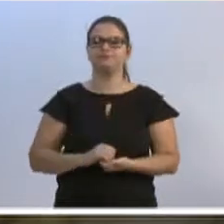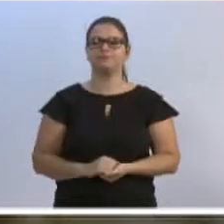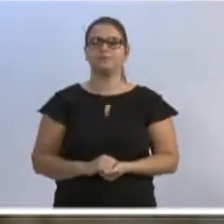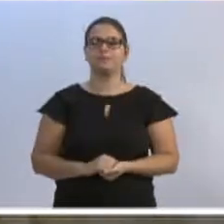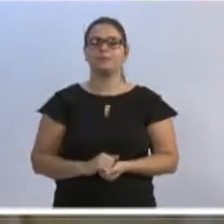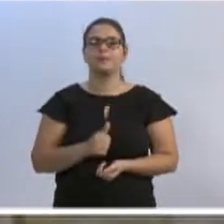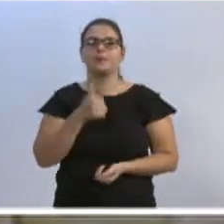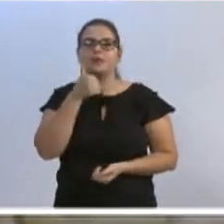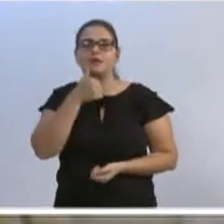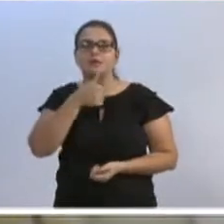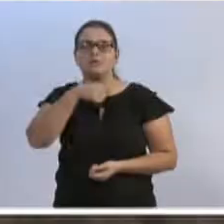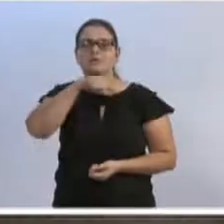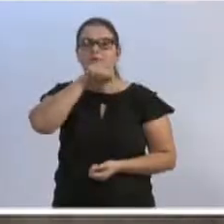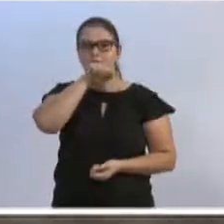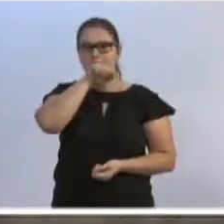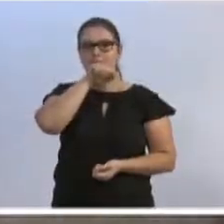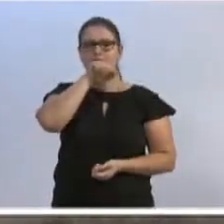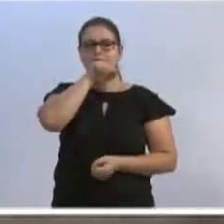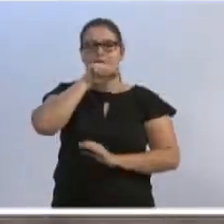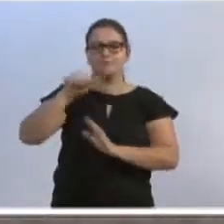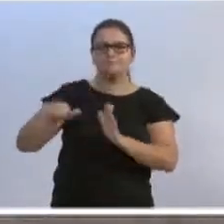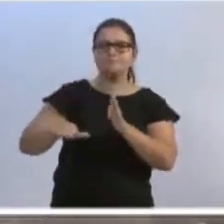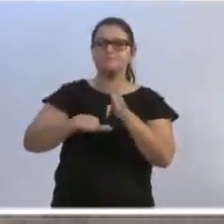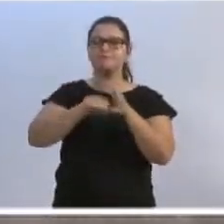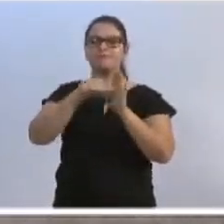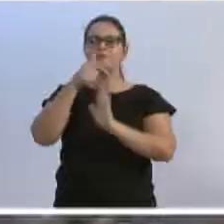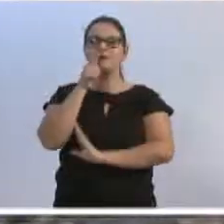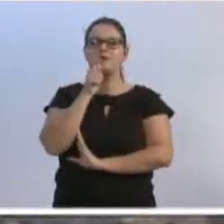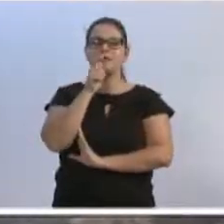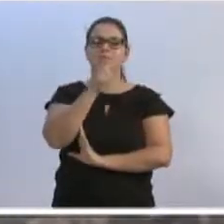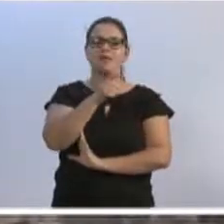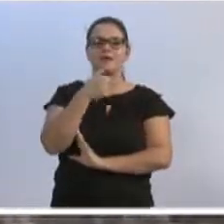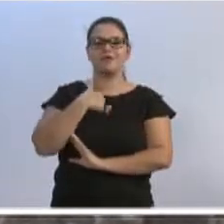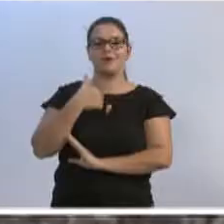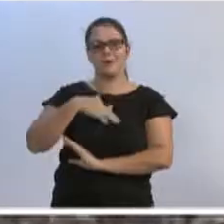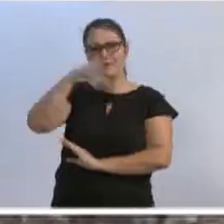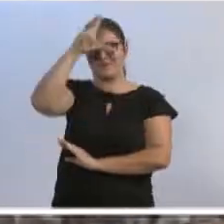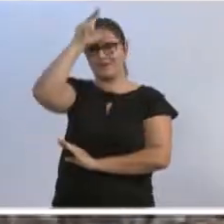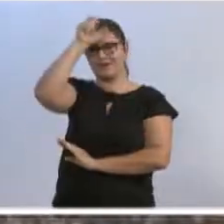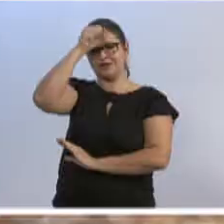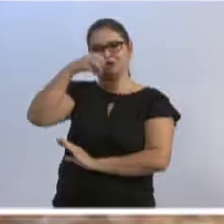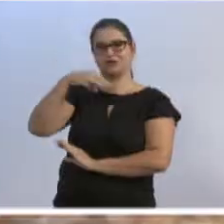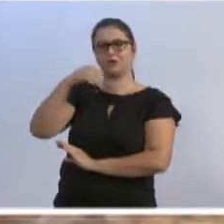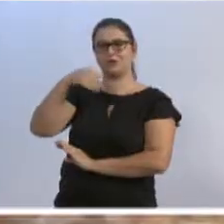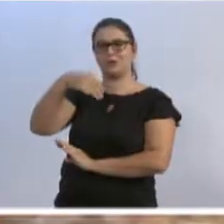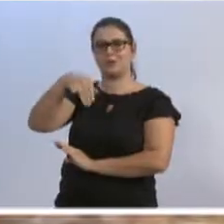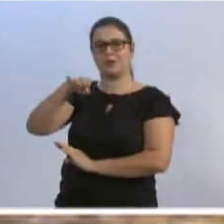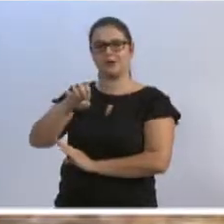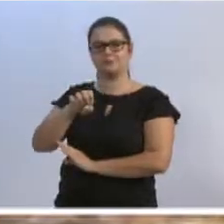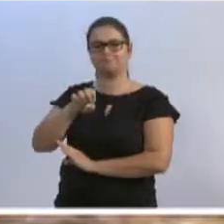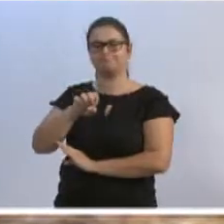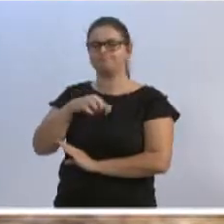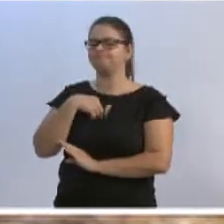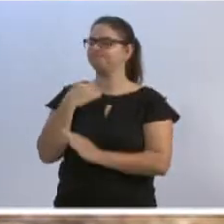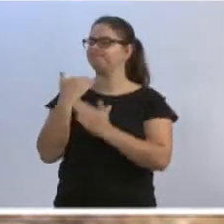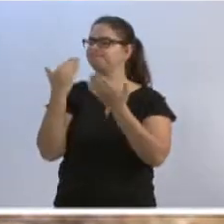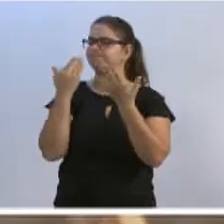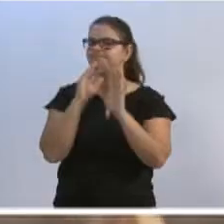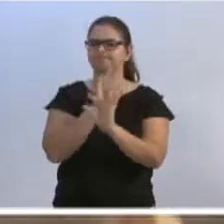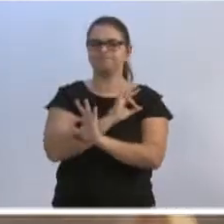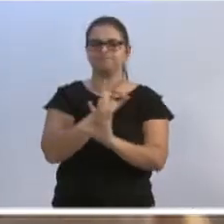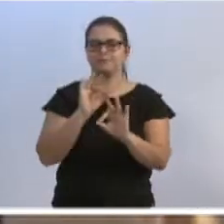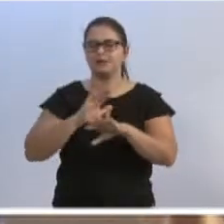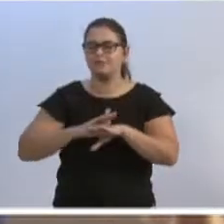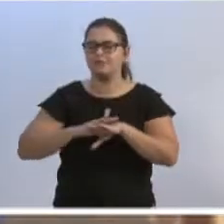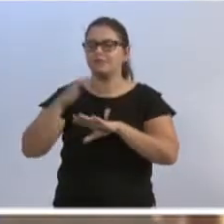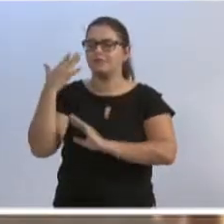Mamãe, a primeira palavra que eu aprendi a falar, e sem dúvida, a